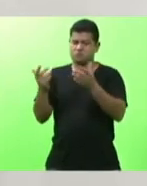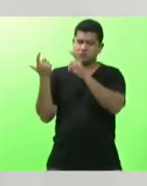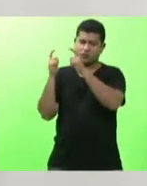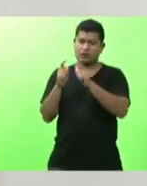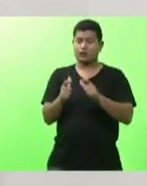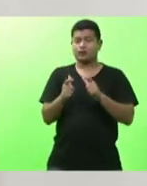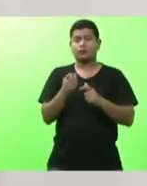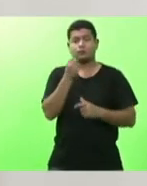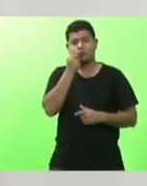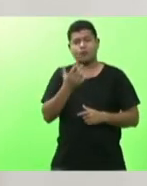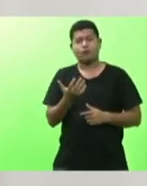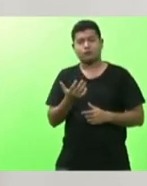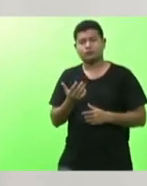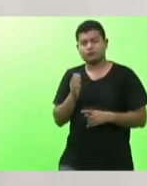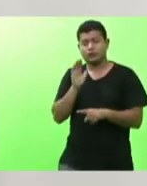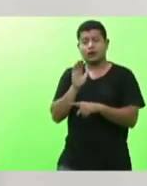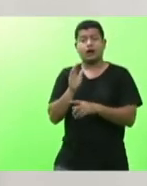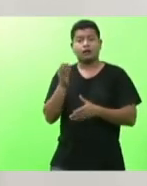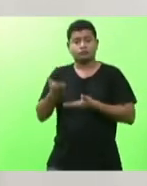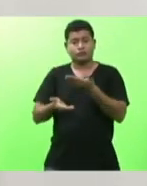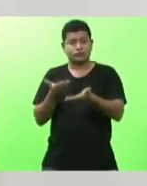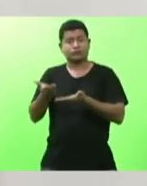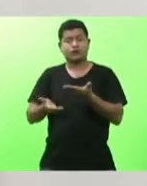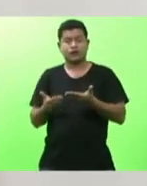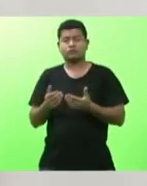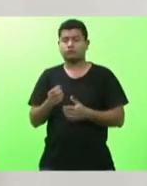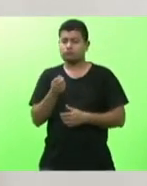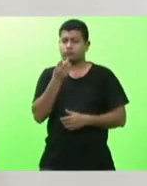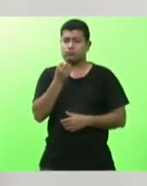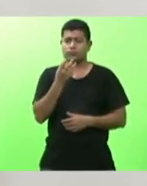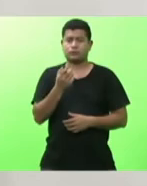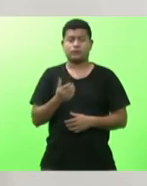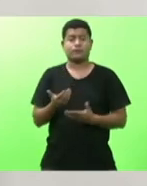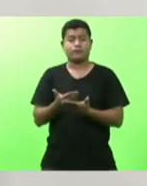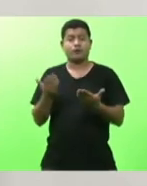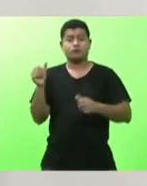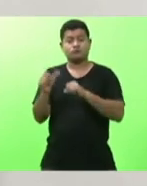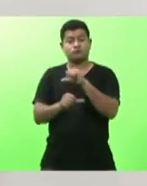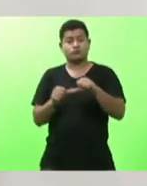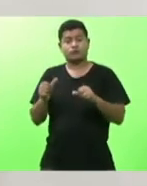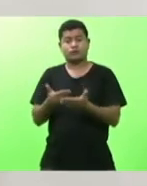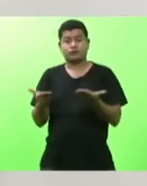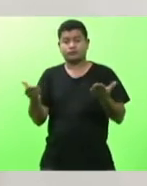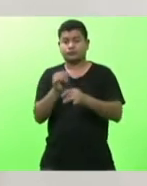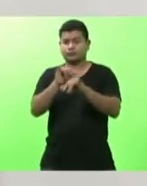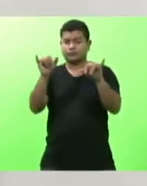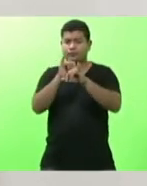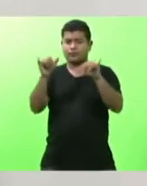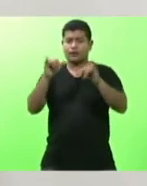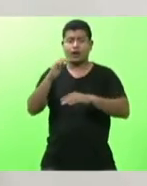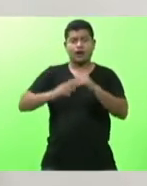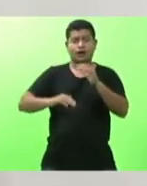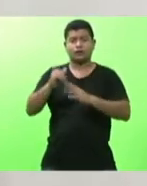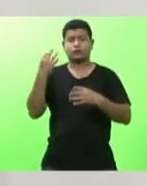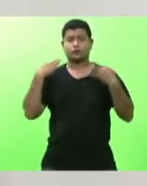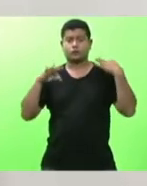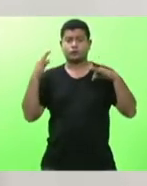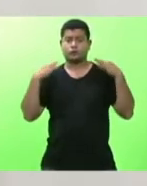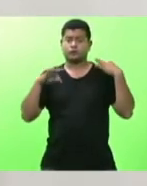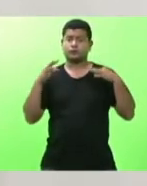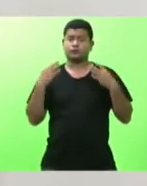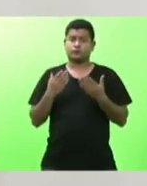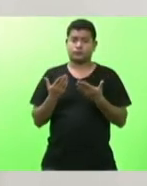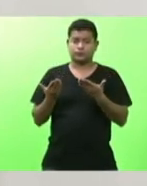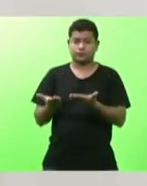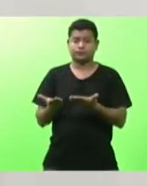e com esta transformação a cidade a partir da divulgação das atividades turísticas que estão